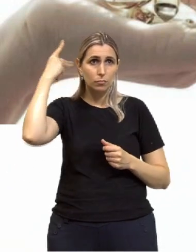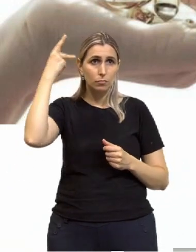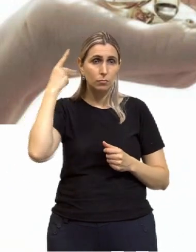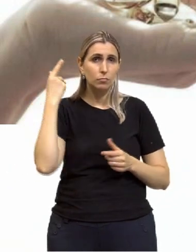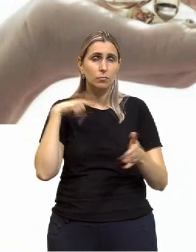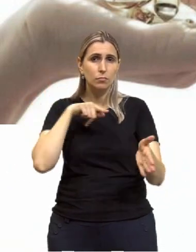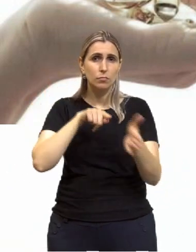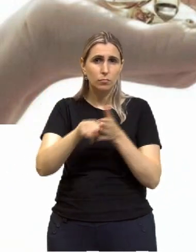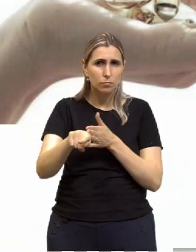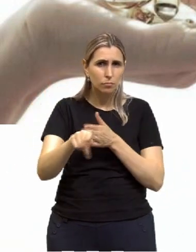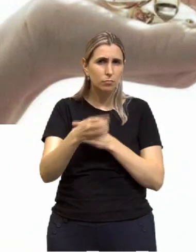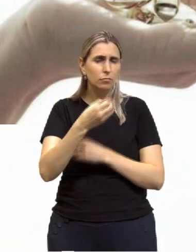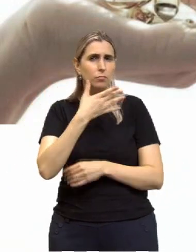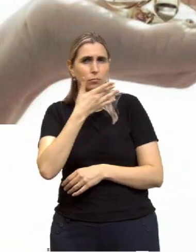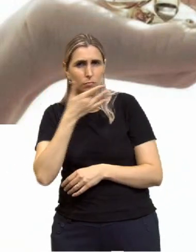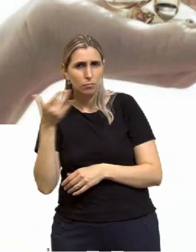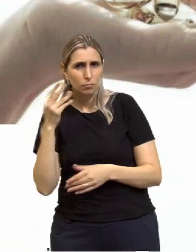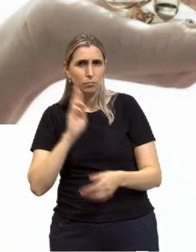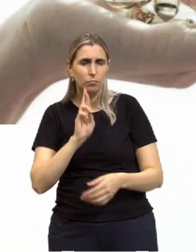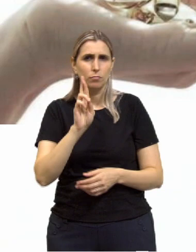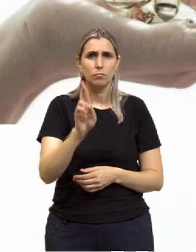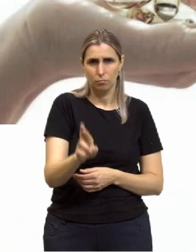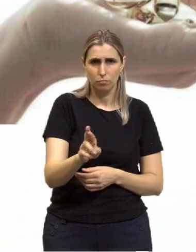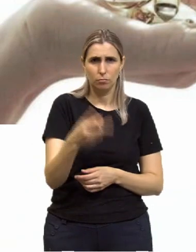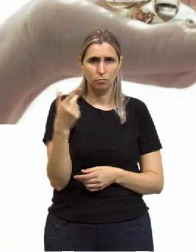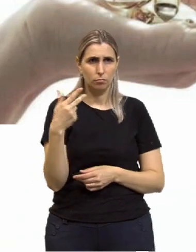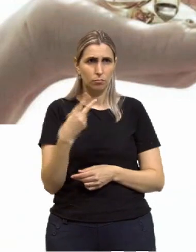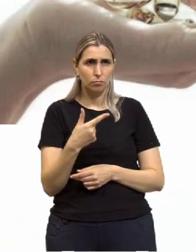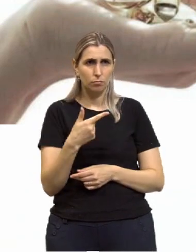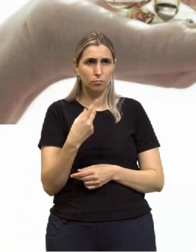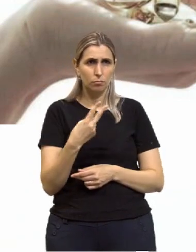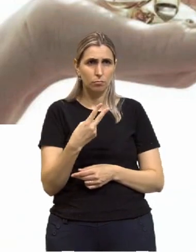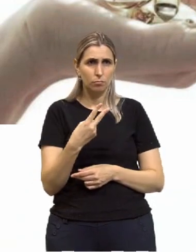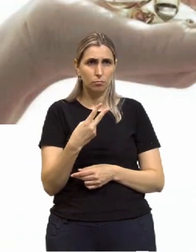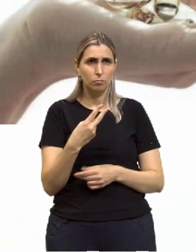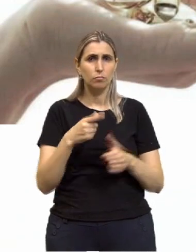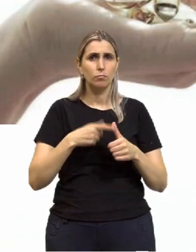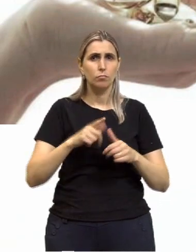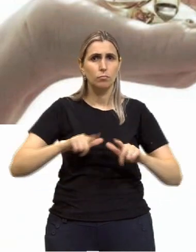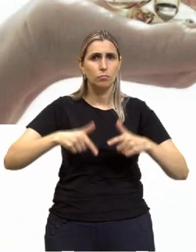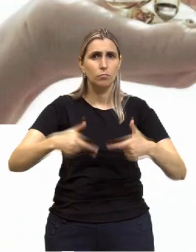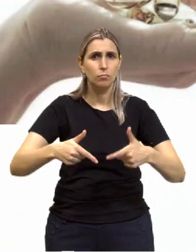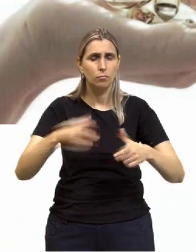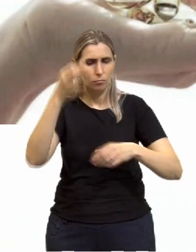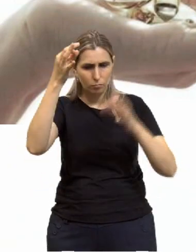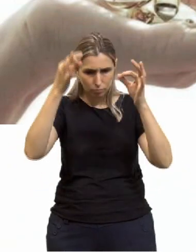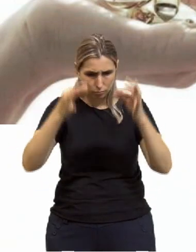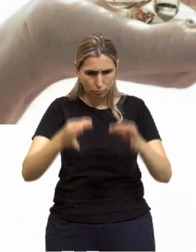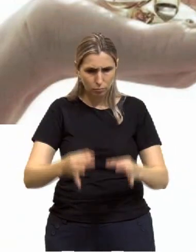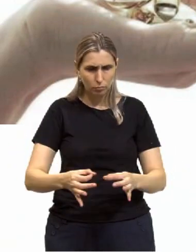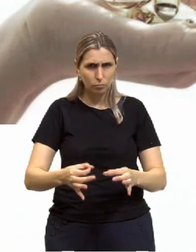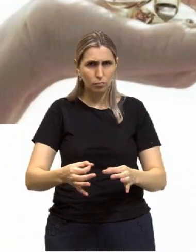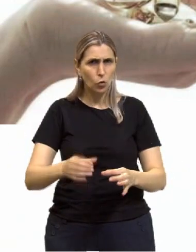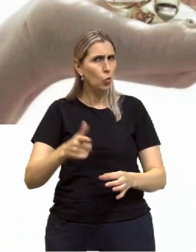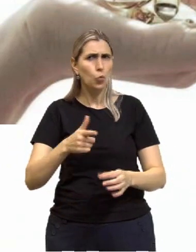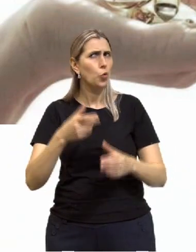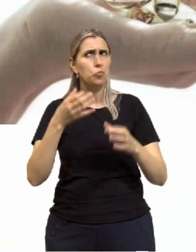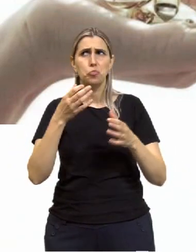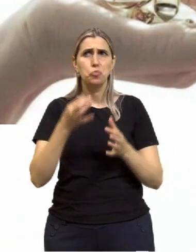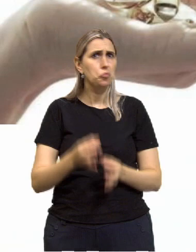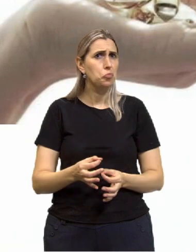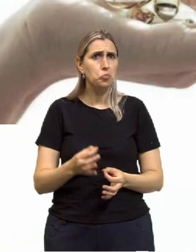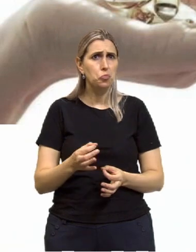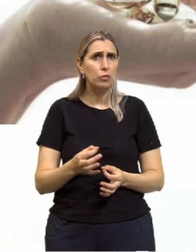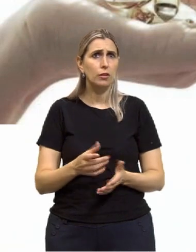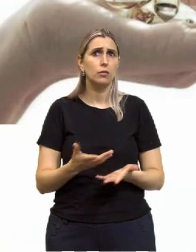uma pergunta bem fácil de ser respondida, aliás, duas. Primeiro, qual é a ação correta? Qual a ação correta? Não sei qual é a